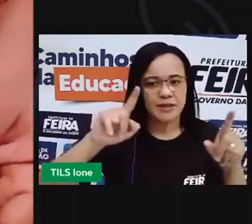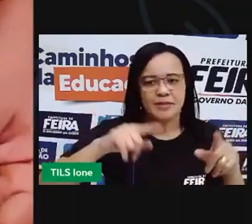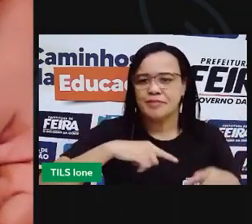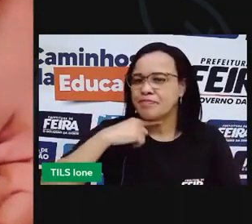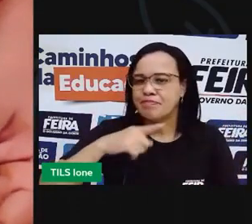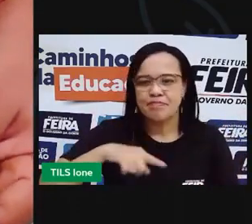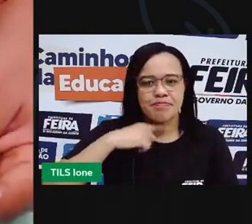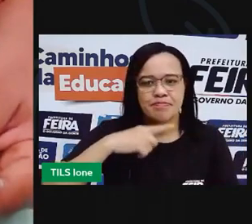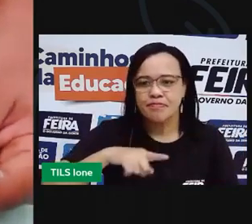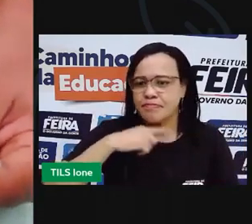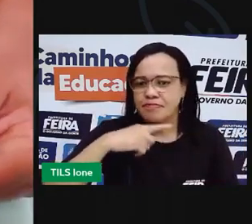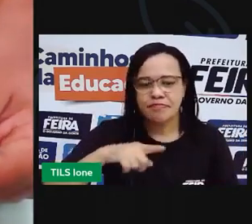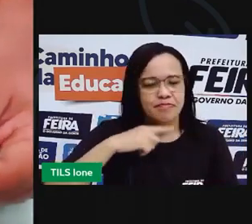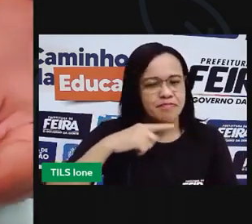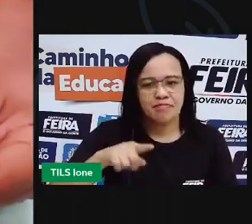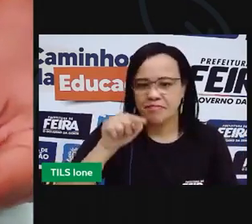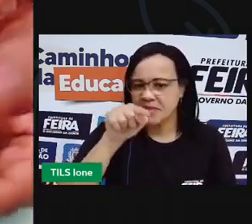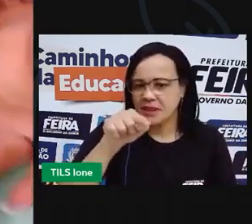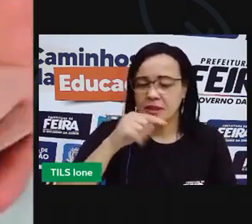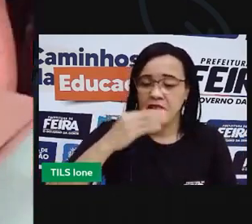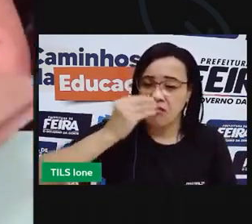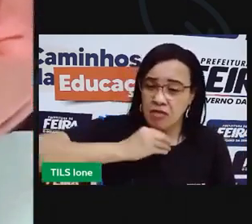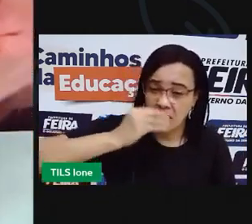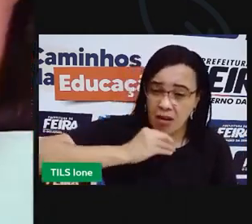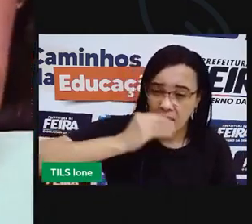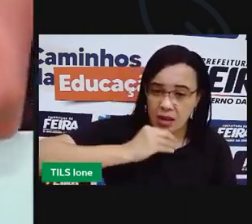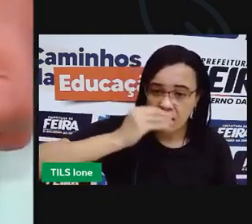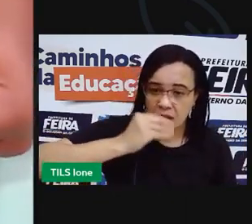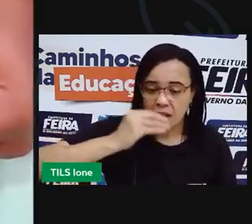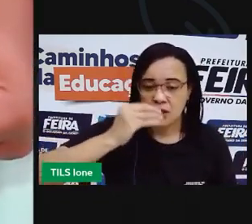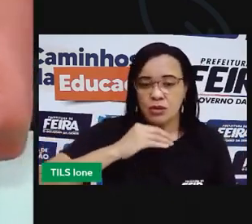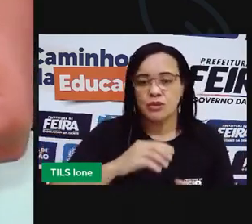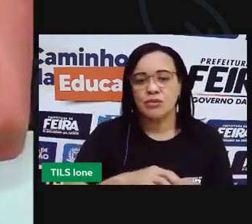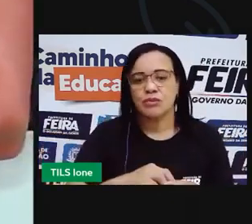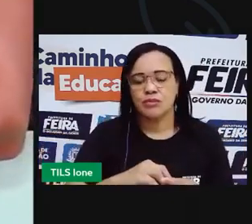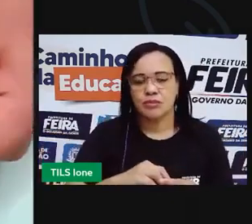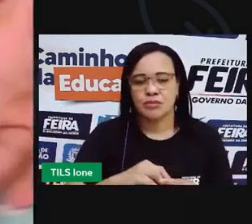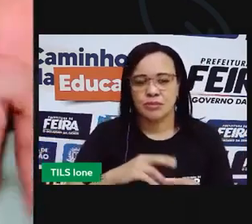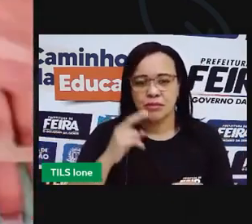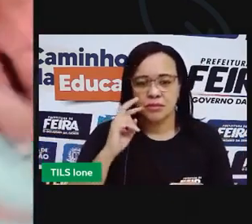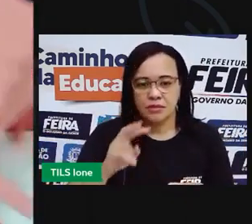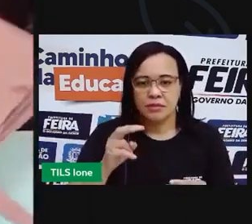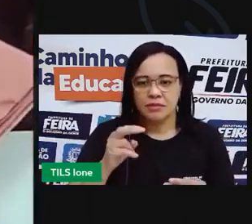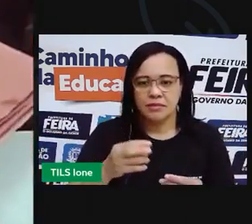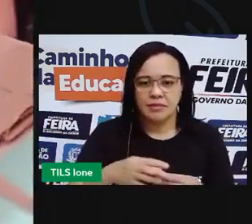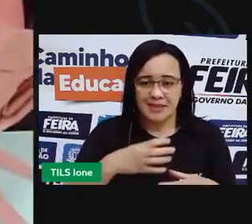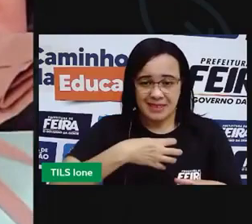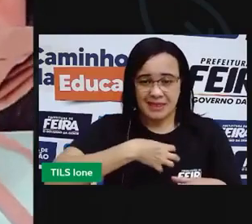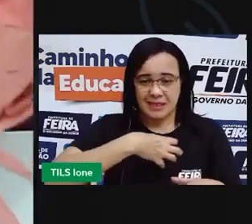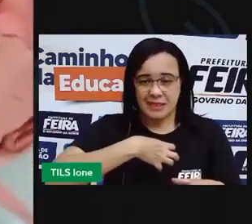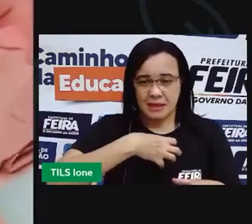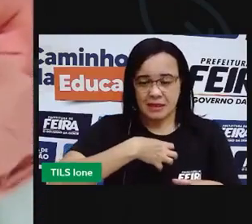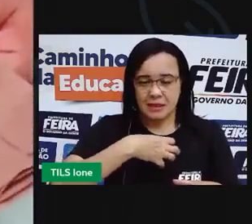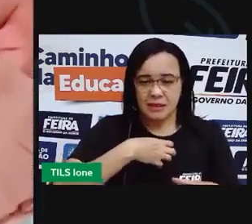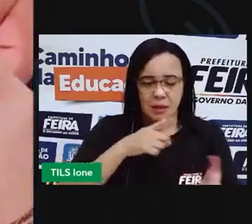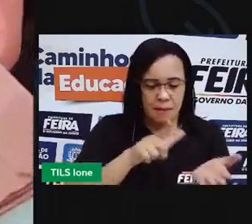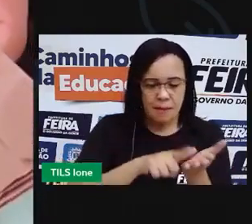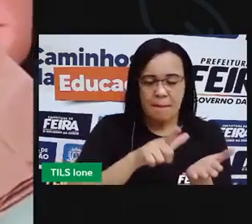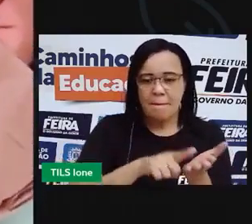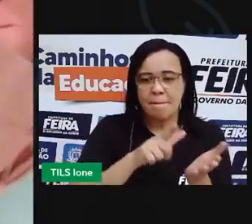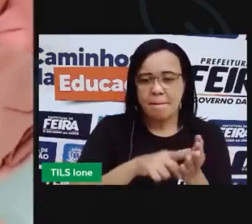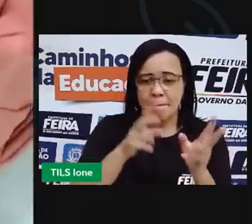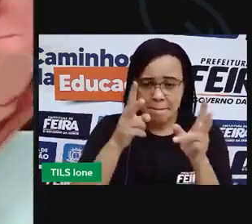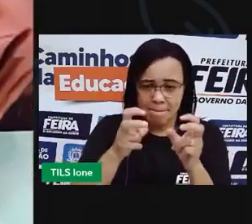você vai ver que ele é menos resistente mas passando em algum papel que tem na sua casa e vai